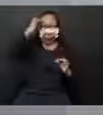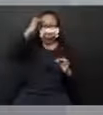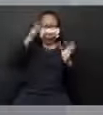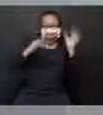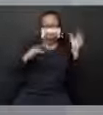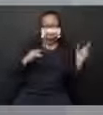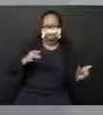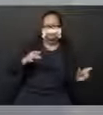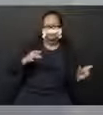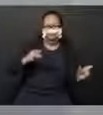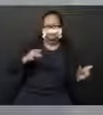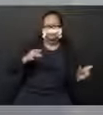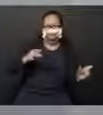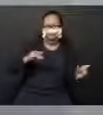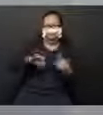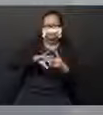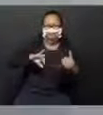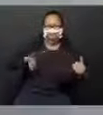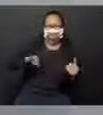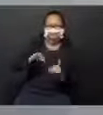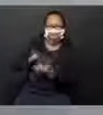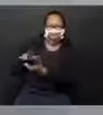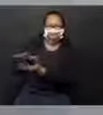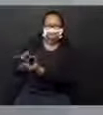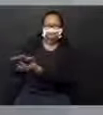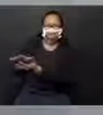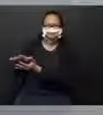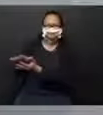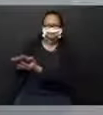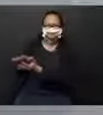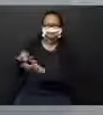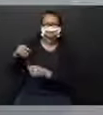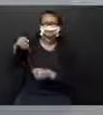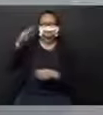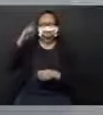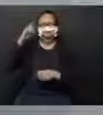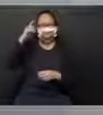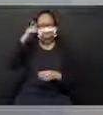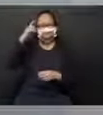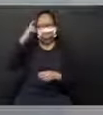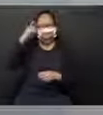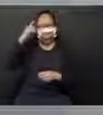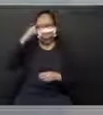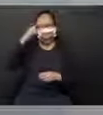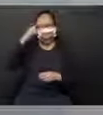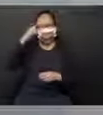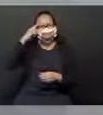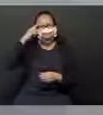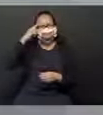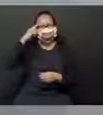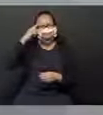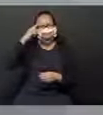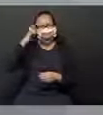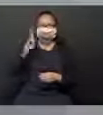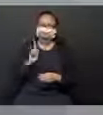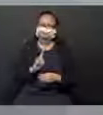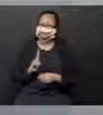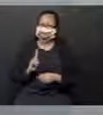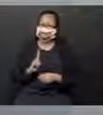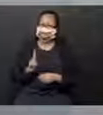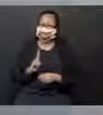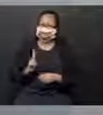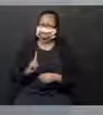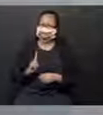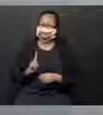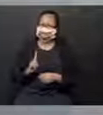Por quê? Hum, pensando junto comigo. Ah, eu acho que não, né? Eu